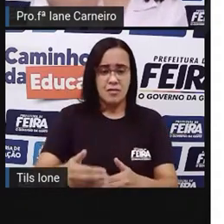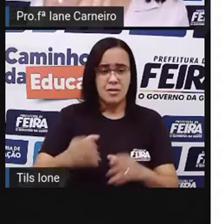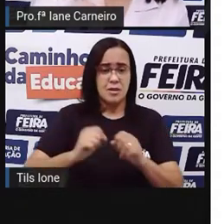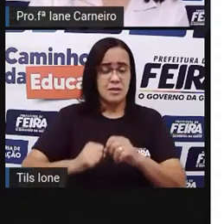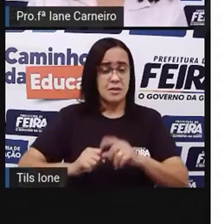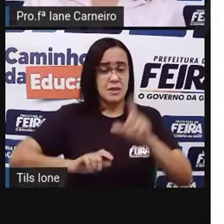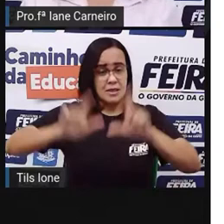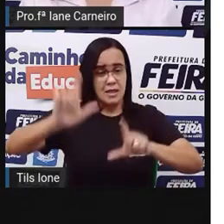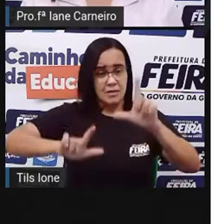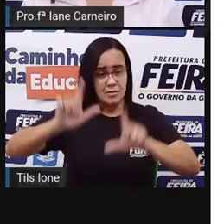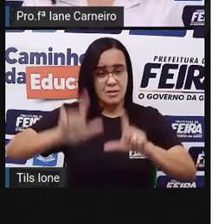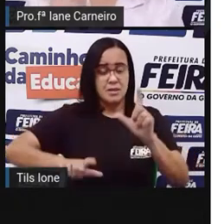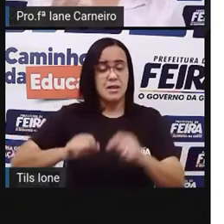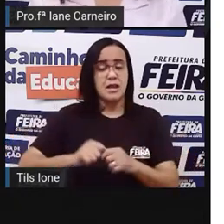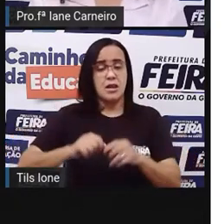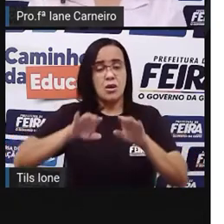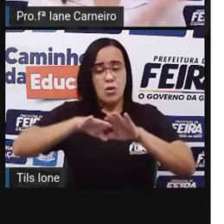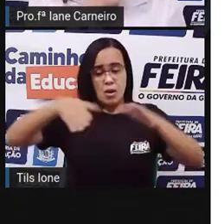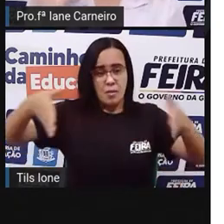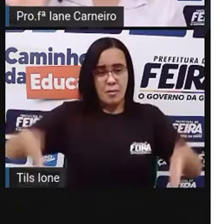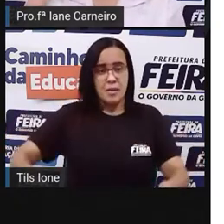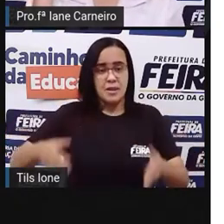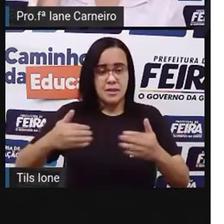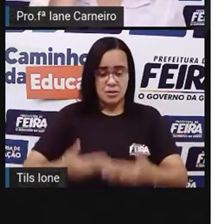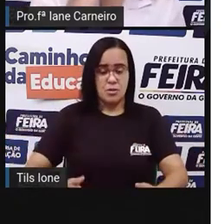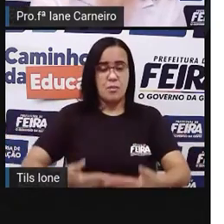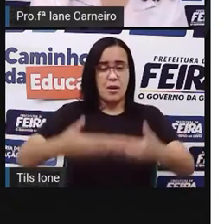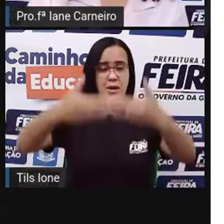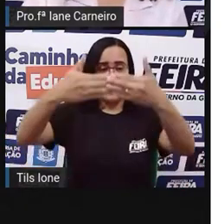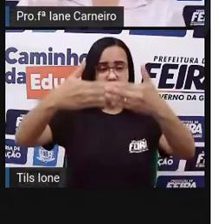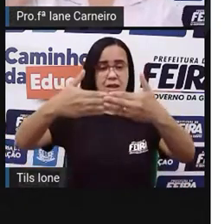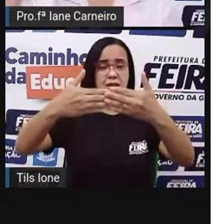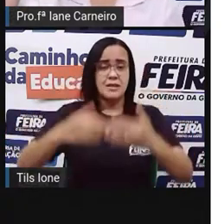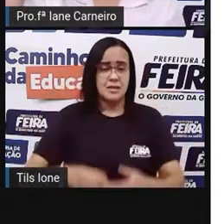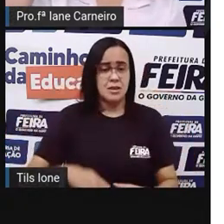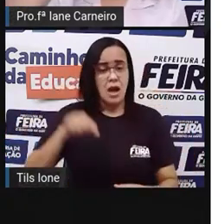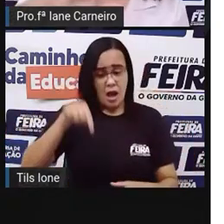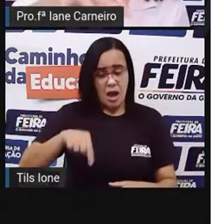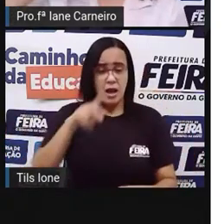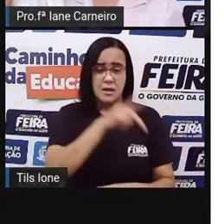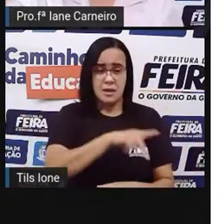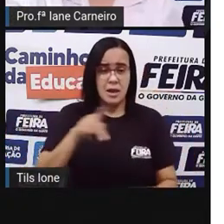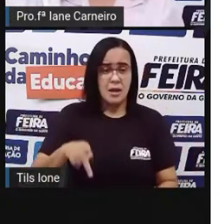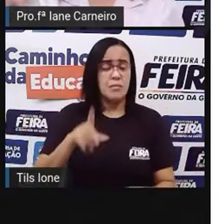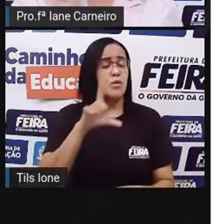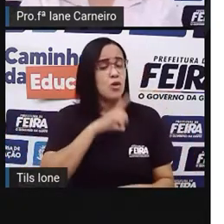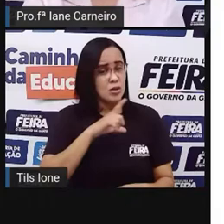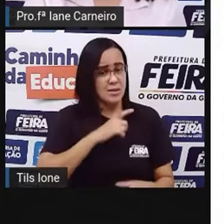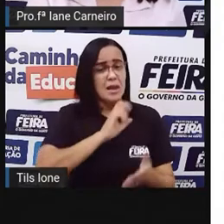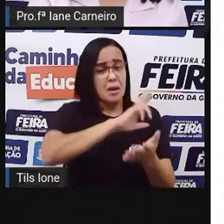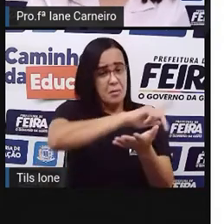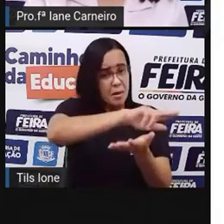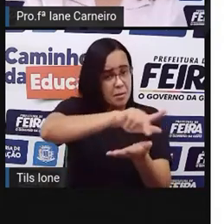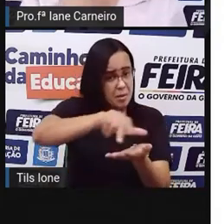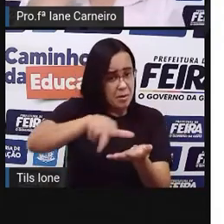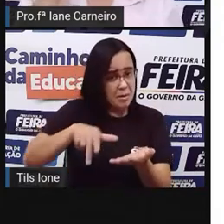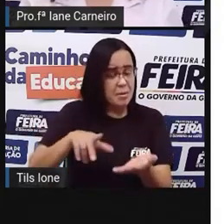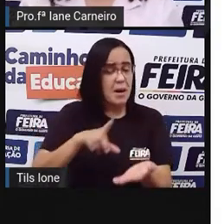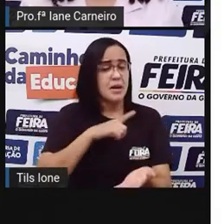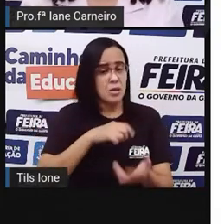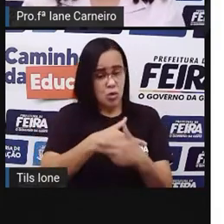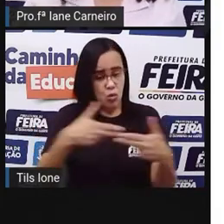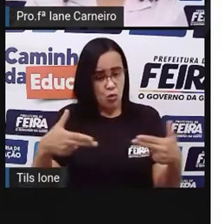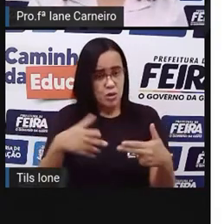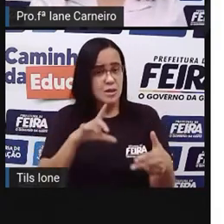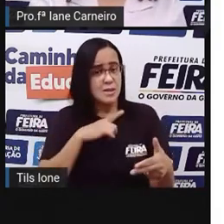uma parede, né? Aqui na frente da Pró tem várias coisas. Tem um equipamento, tem a câmera, tem a luz, tem a mesa, o